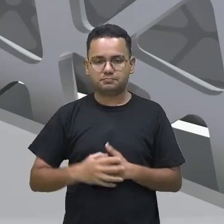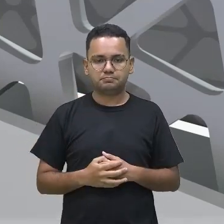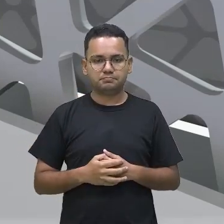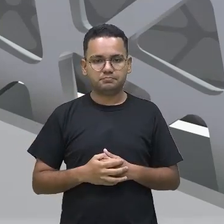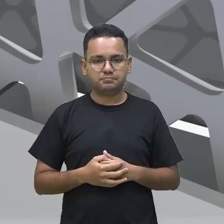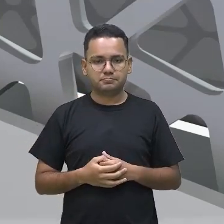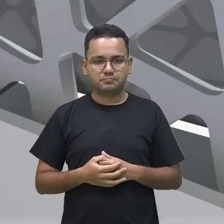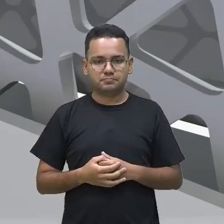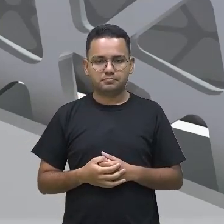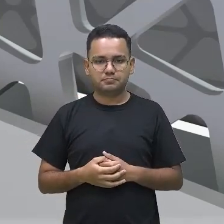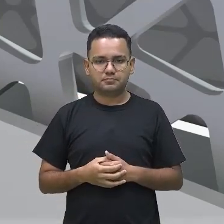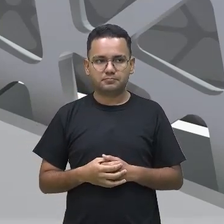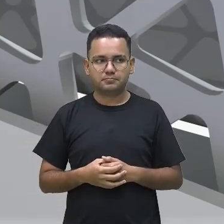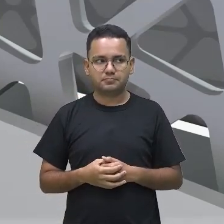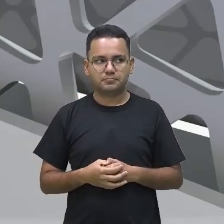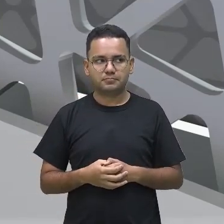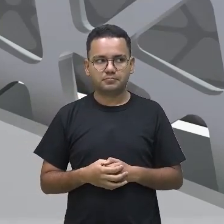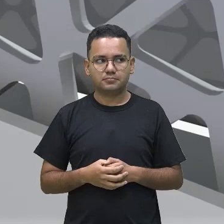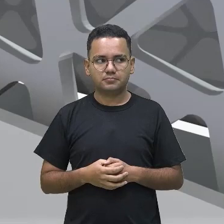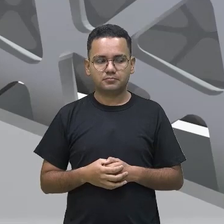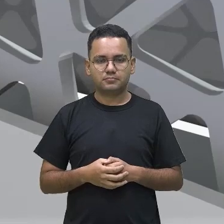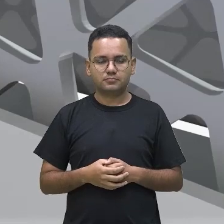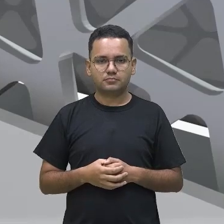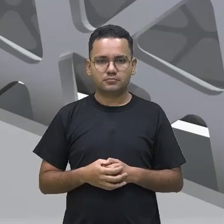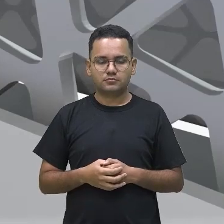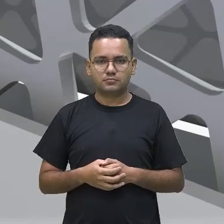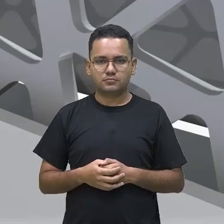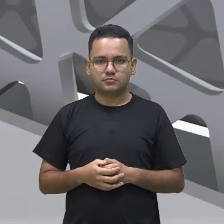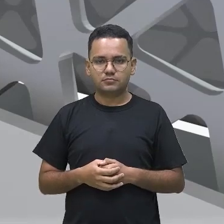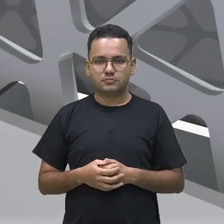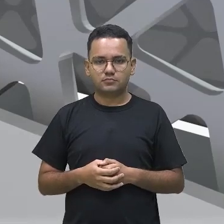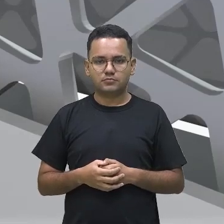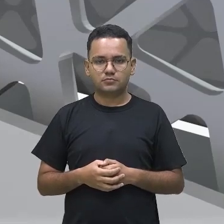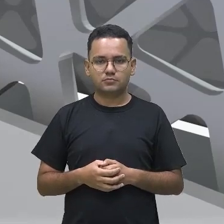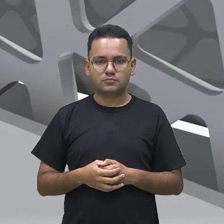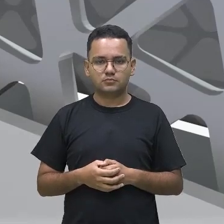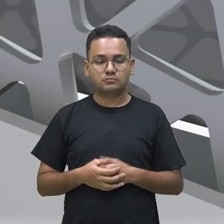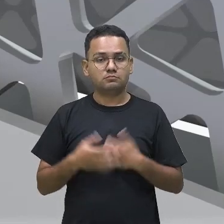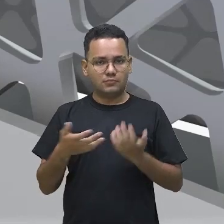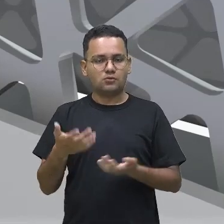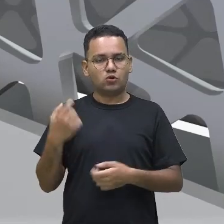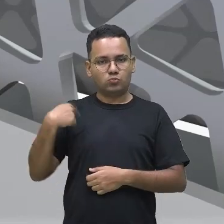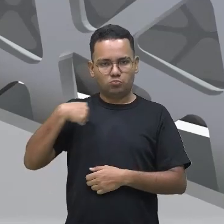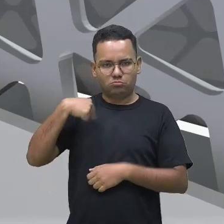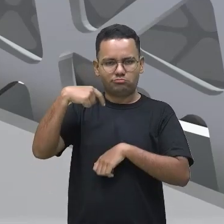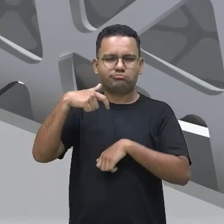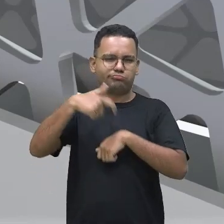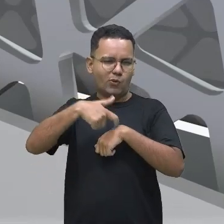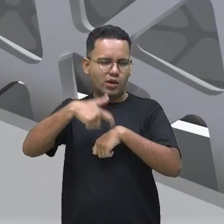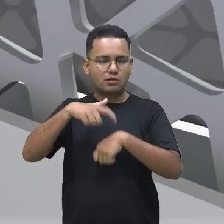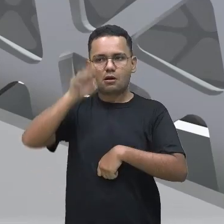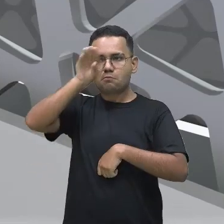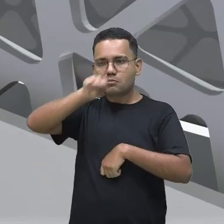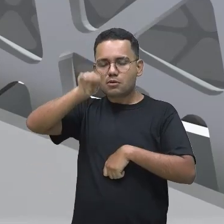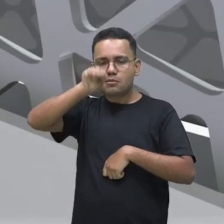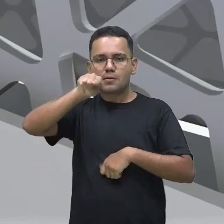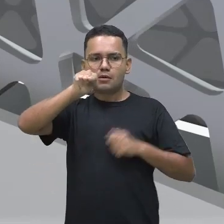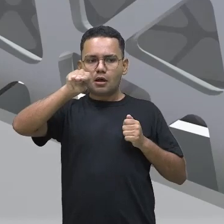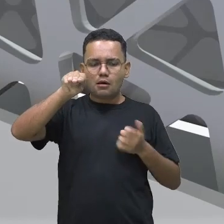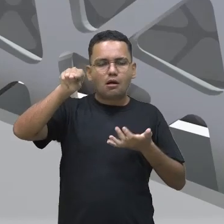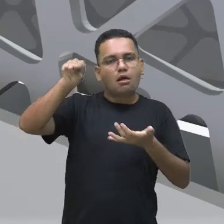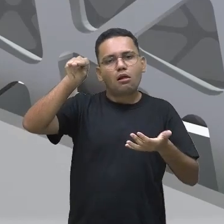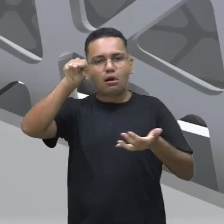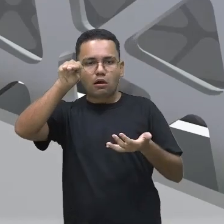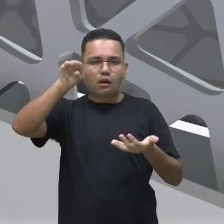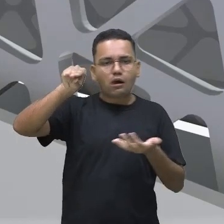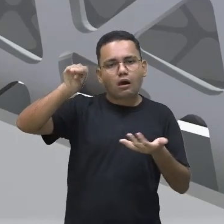linguagem, né? A linguagem verbal, vem junto a linguagem não verbal, porque você precisa